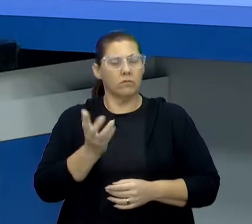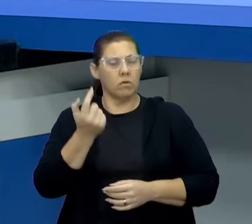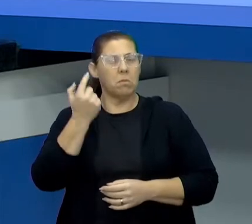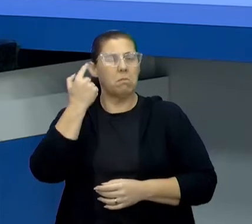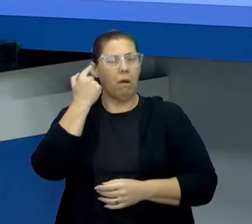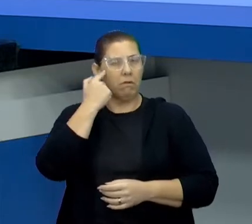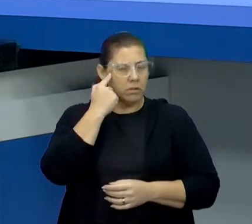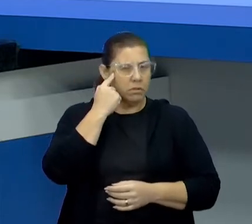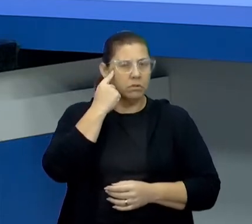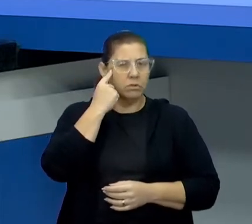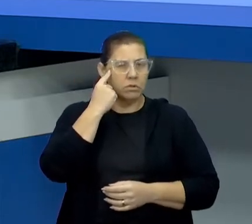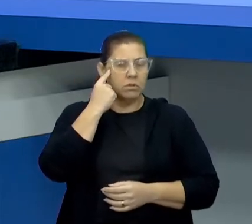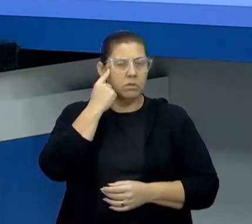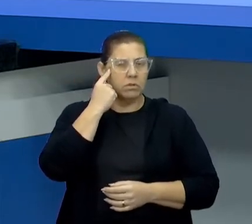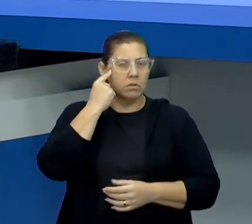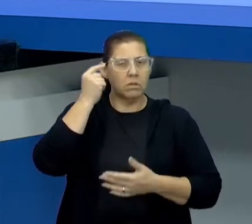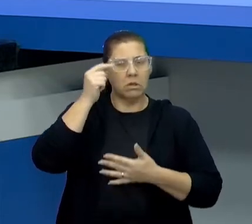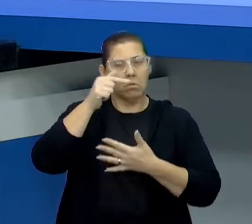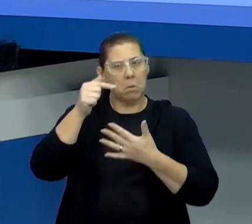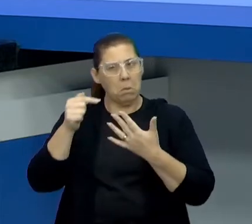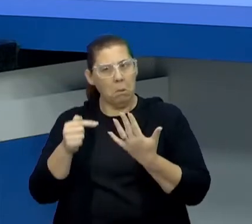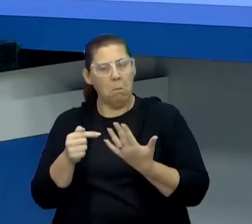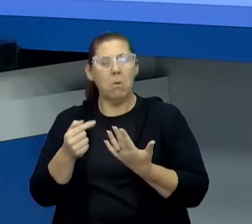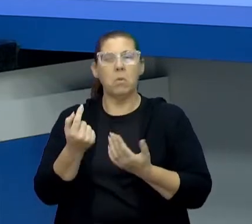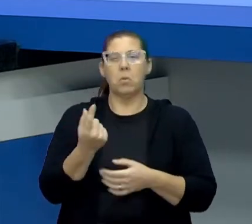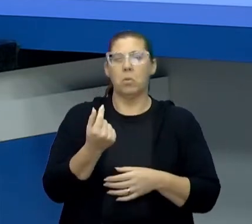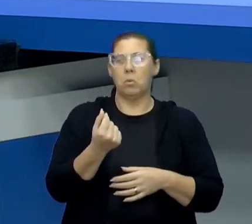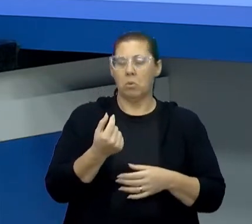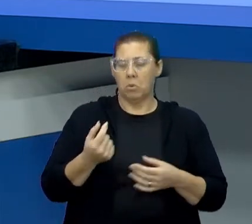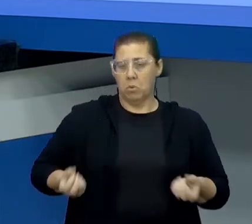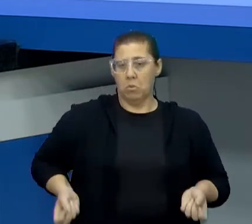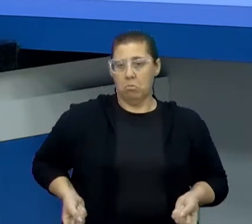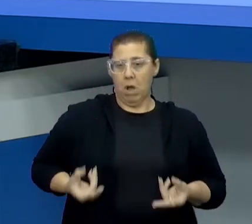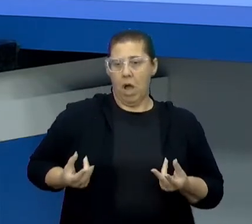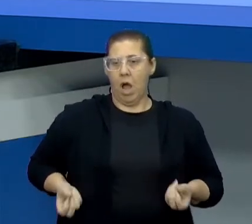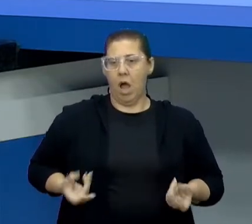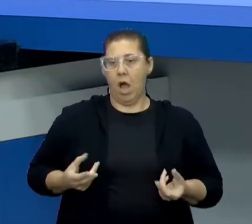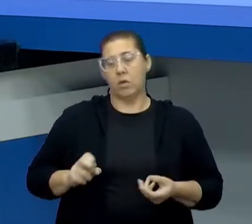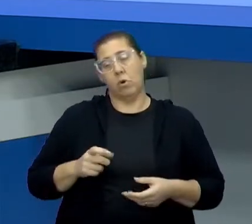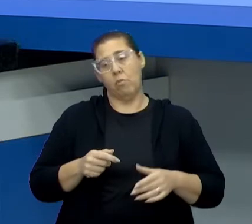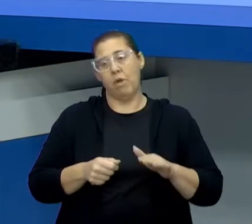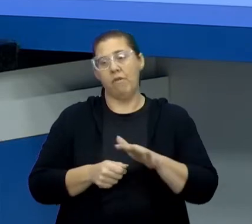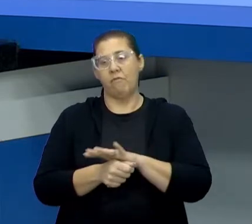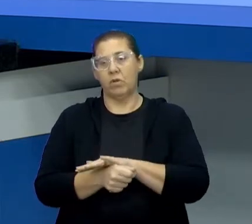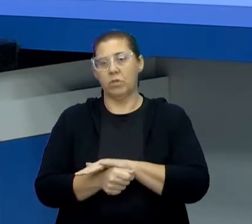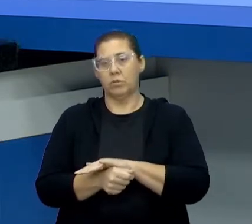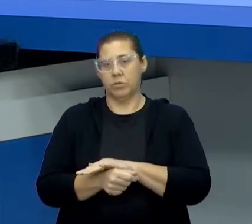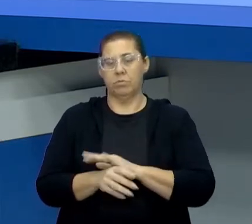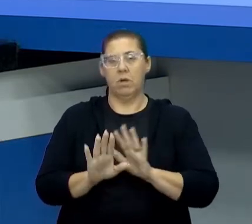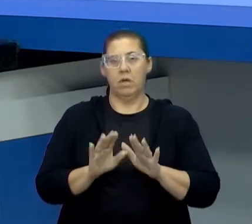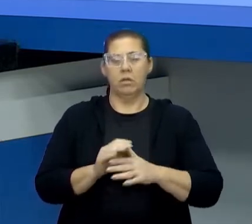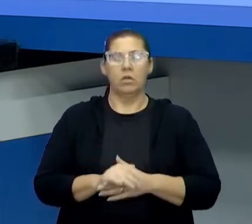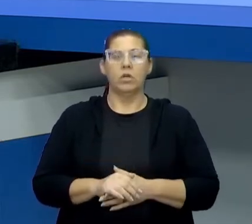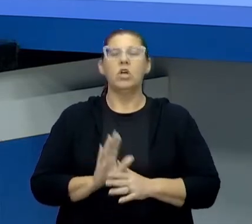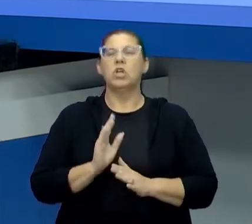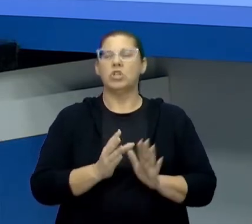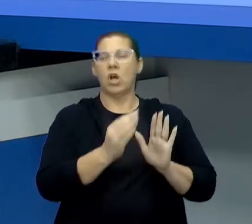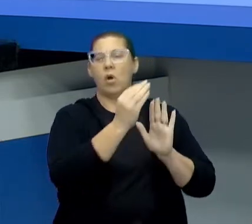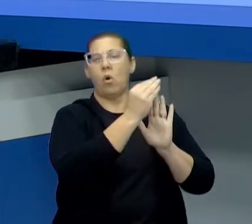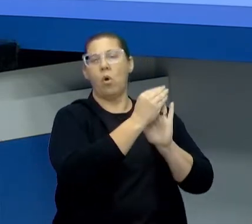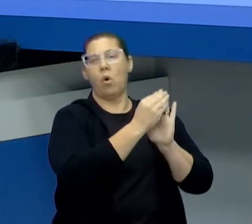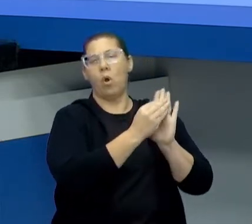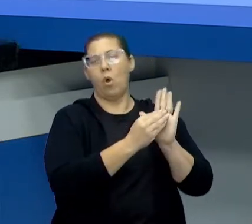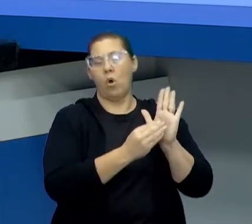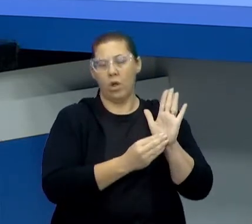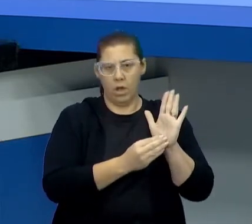alguns... Em algumas despesas, vamos falar assim. Sim. Ou investimento. Vamos pensar em investimento. Eu já coloquei aqui, já tiquei